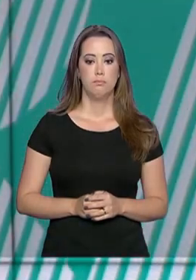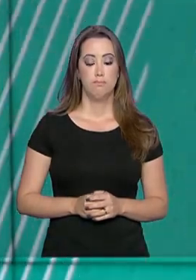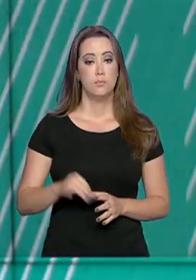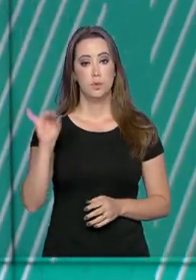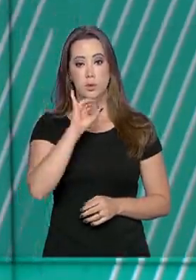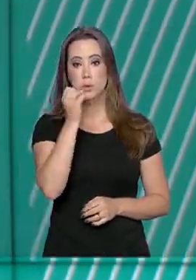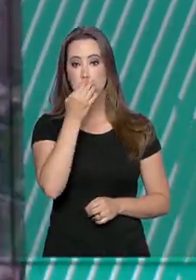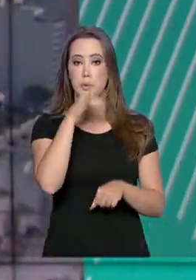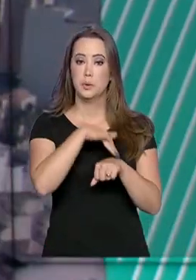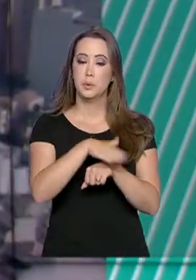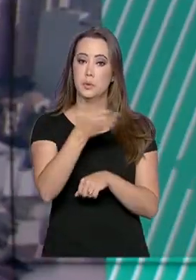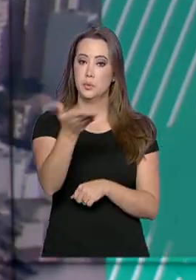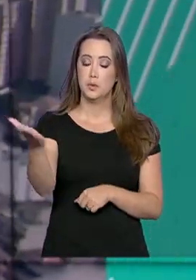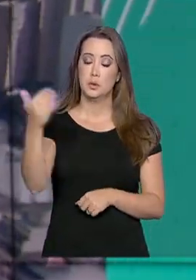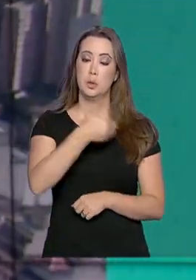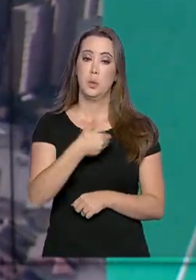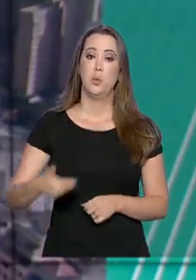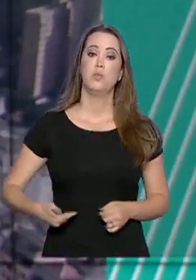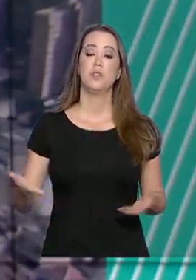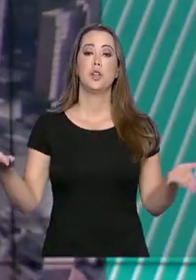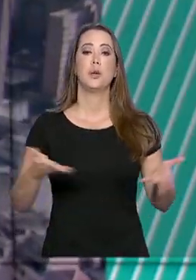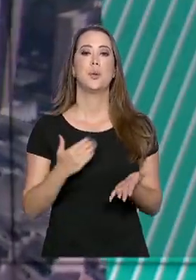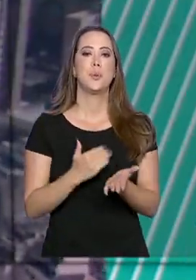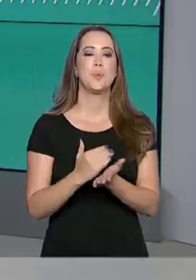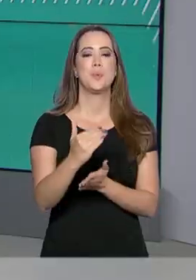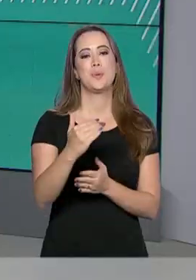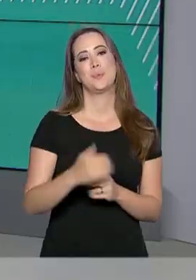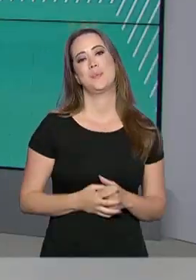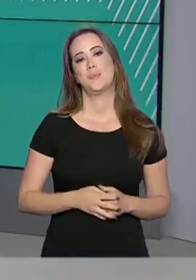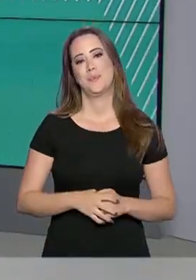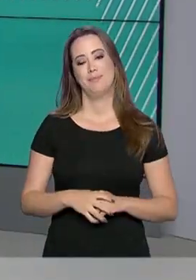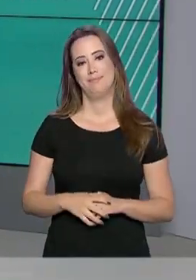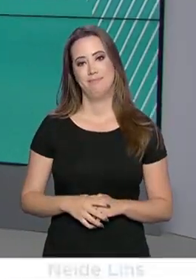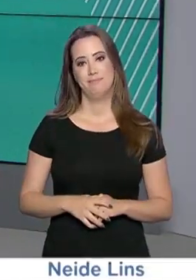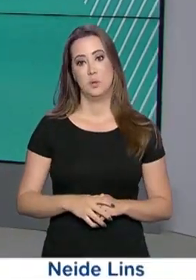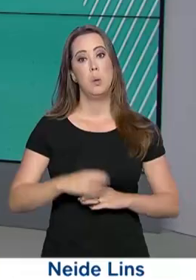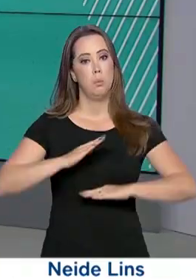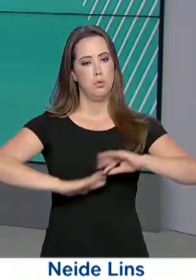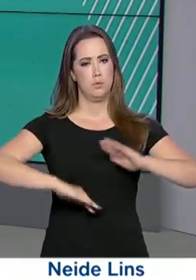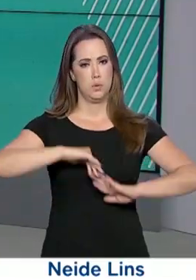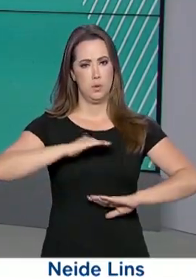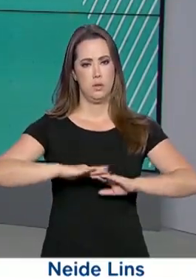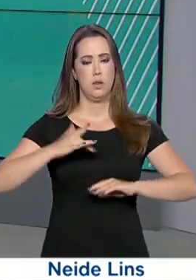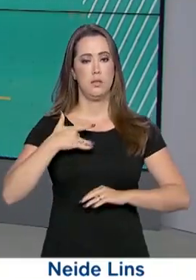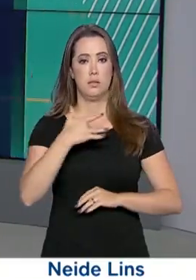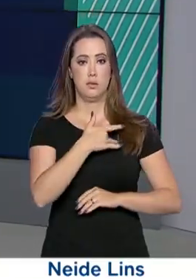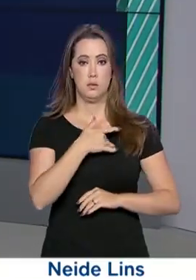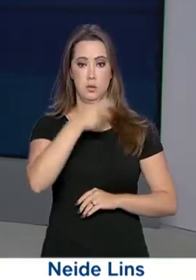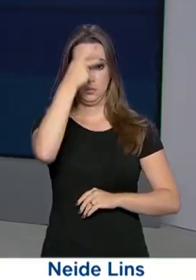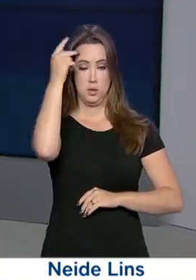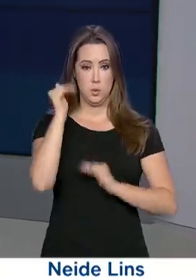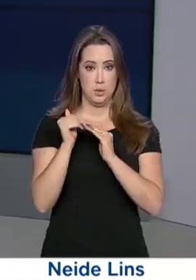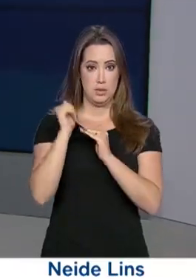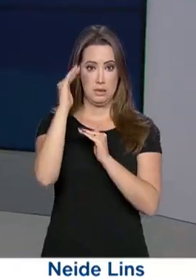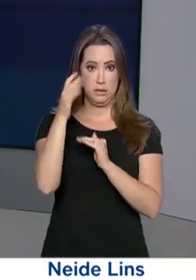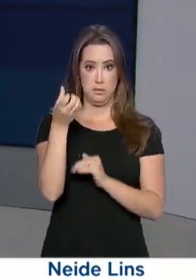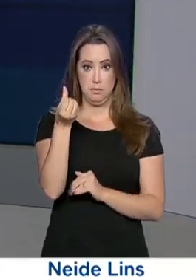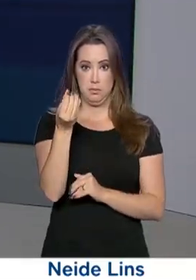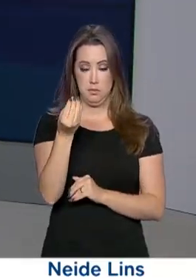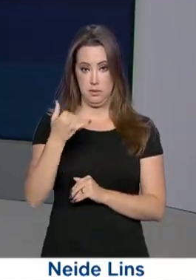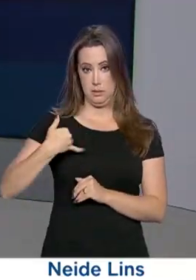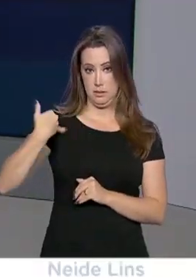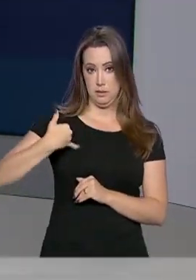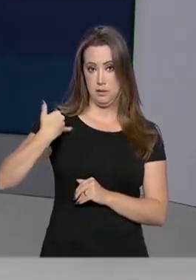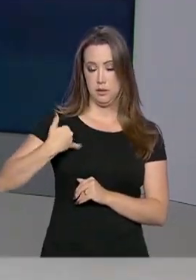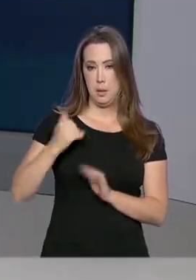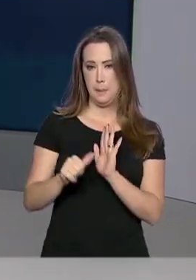Boa noite para você, o governo agora já está no ar. Profissionais de saúde e pessoas acima dos 60 anos de idade vão